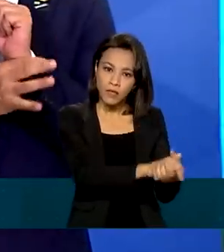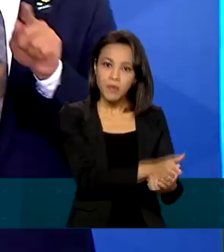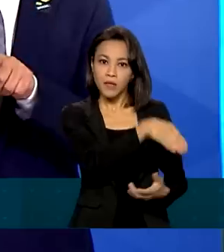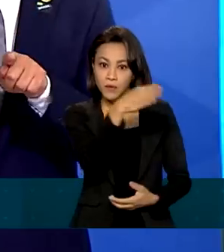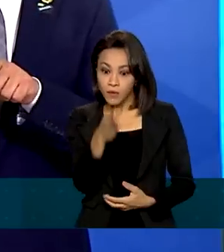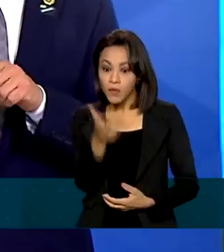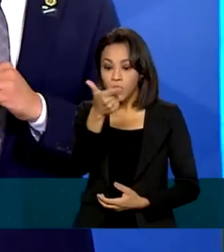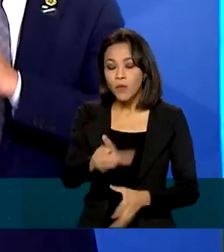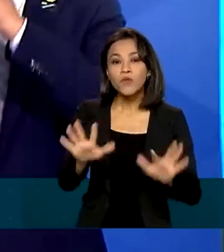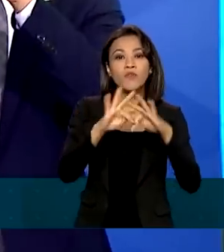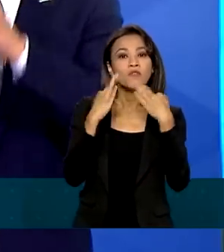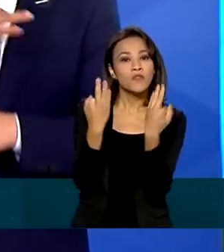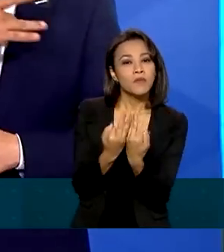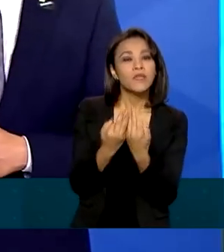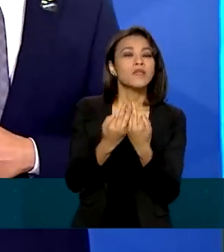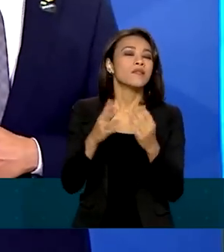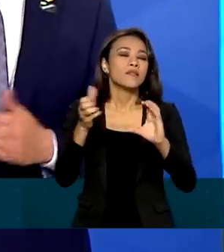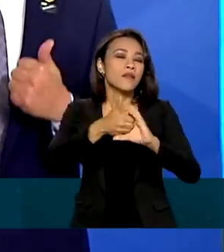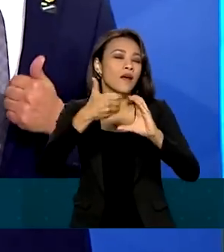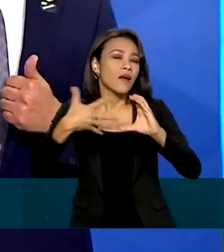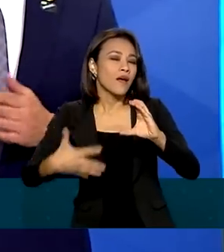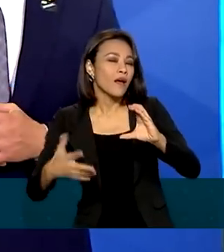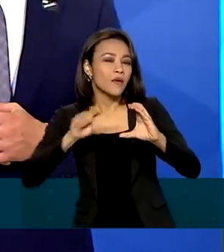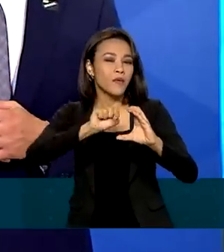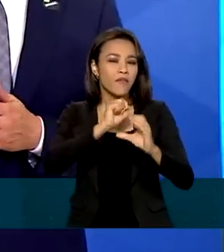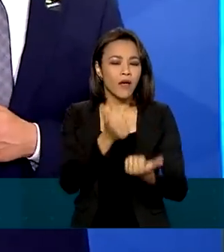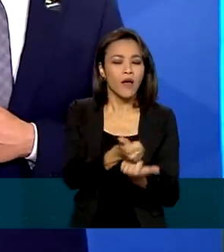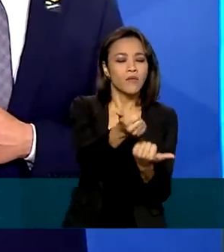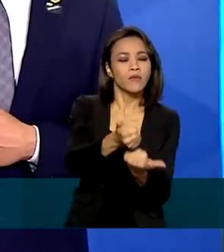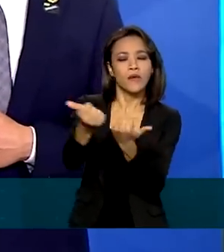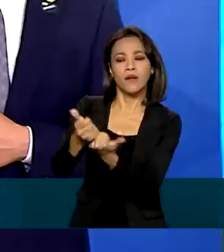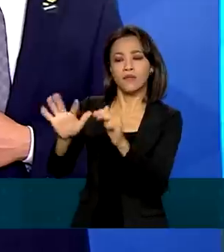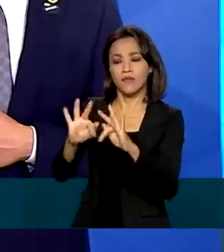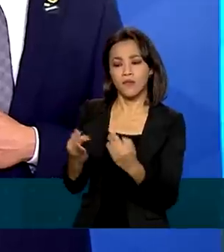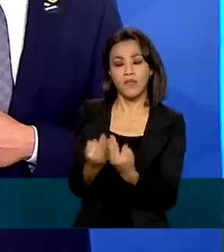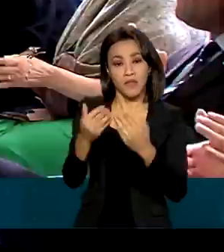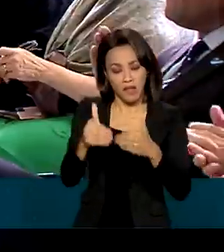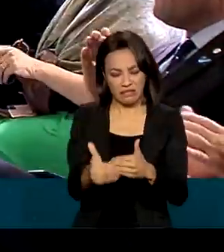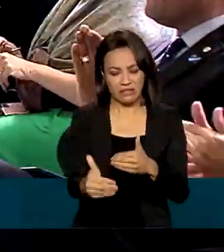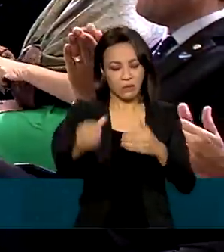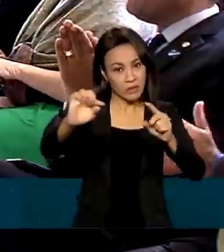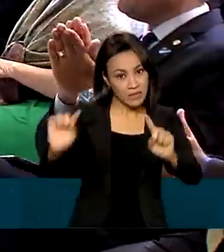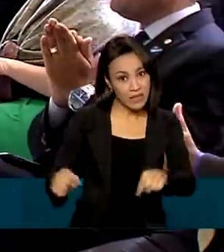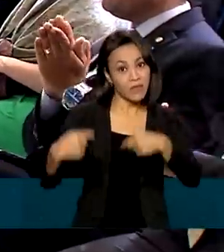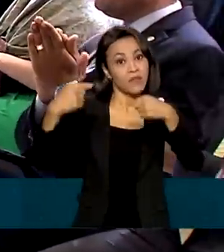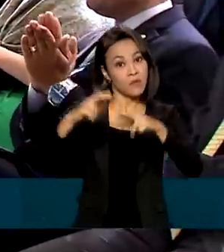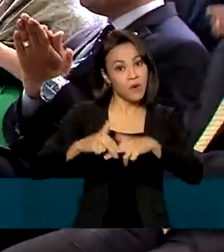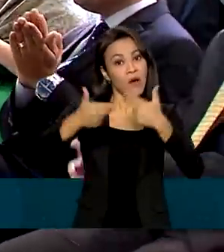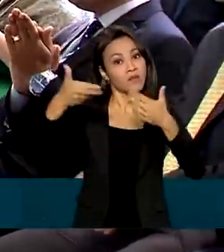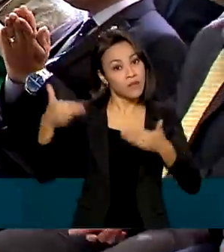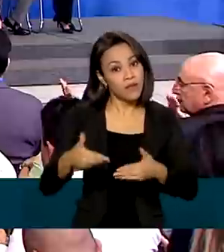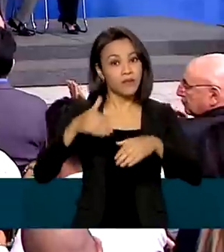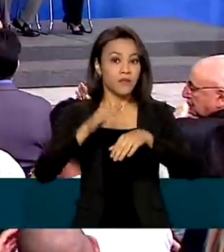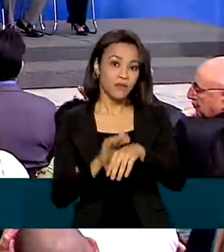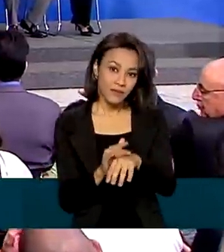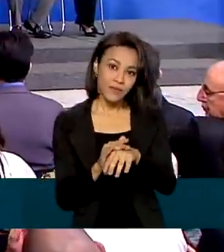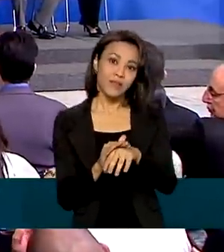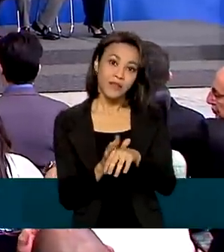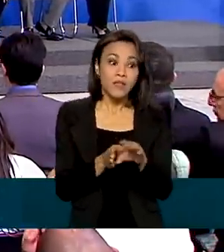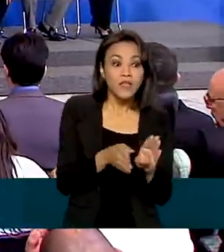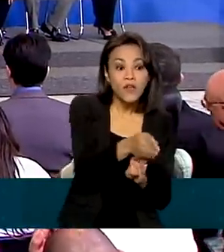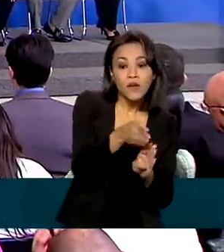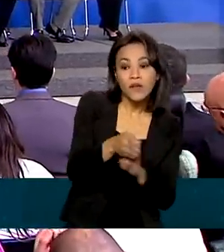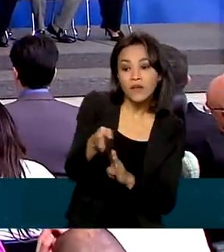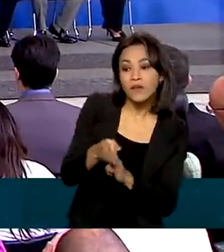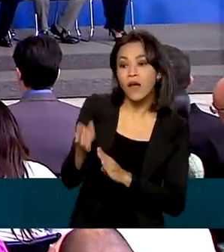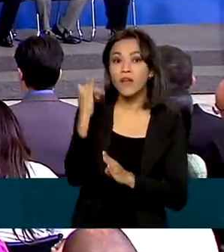Famílias Raras e Mães Atípicas, que vai ajudar as famílias a enfrentar os desafios impostos por essa condição e informar